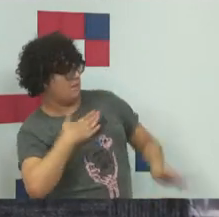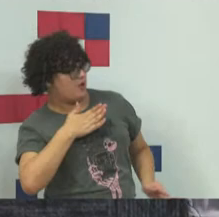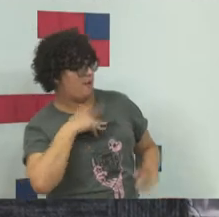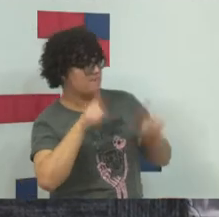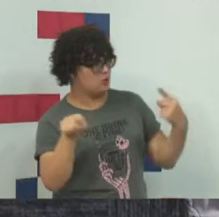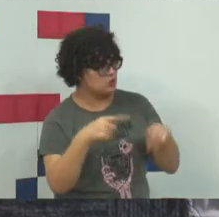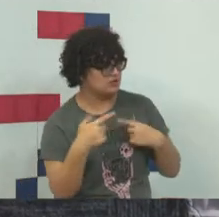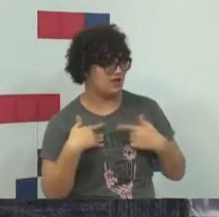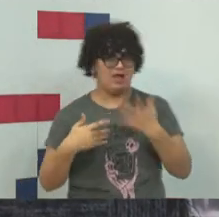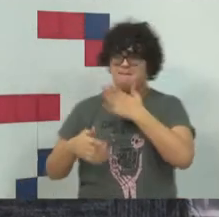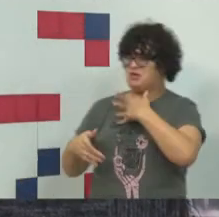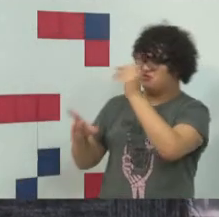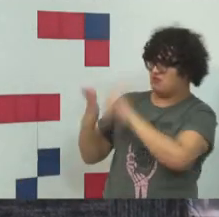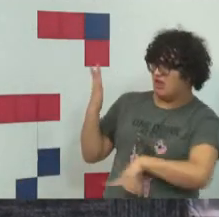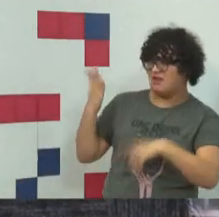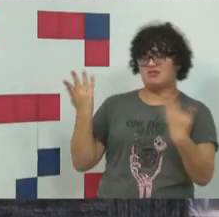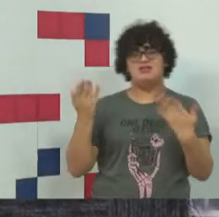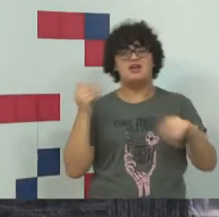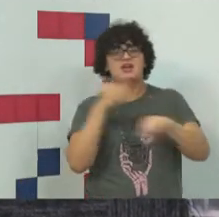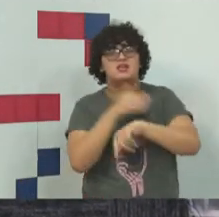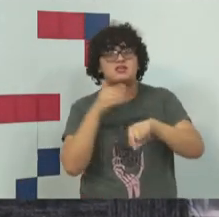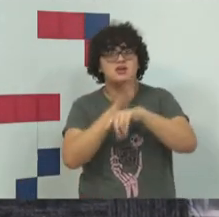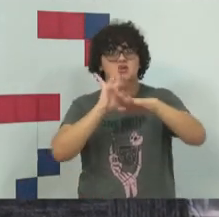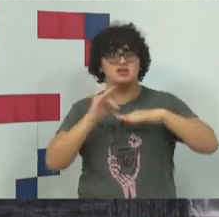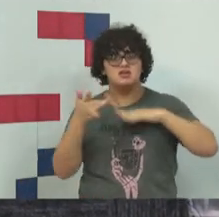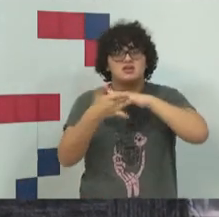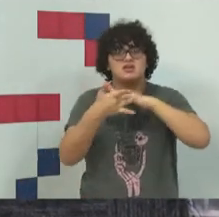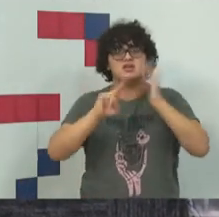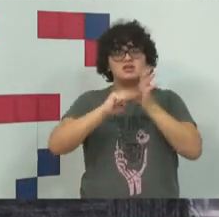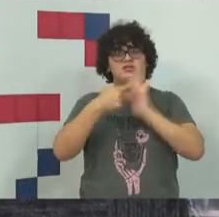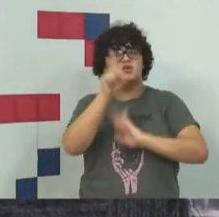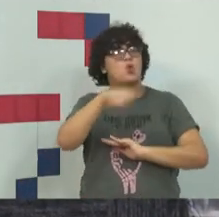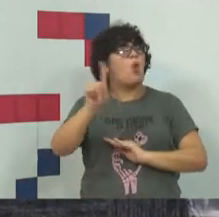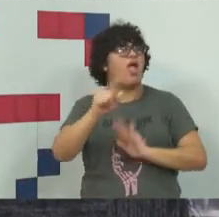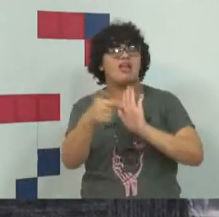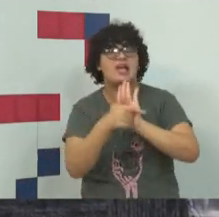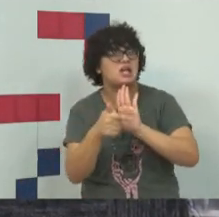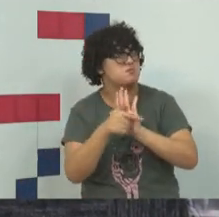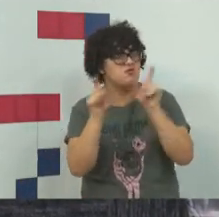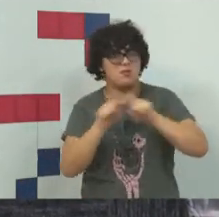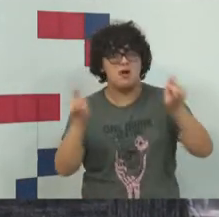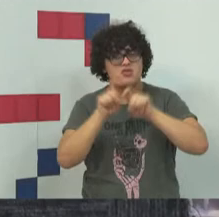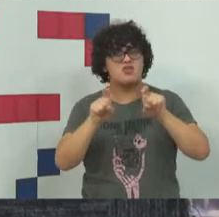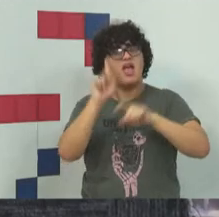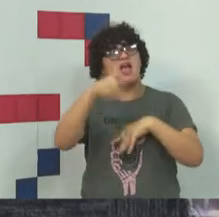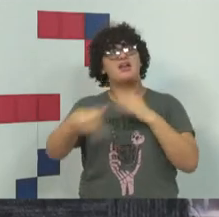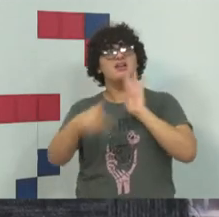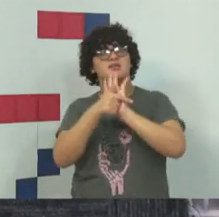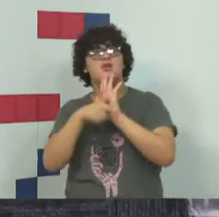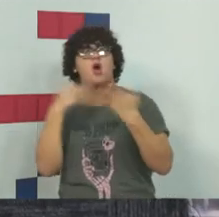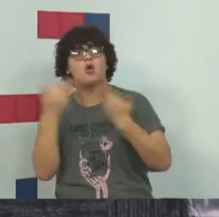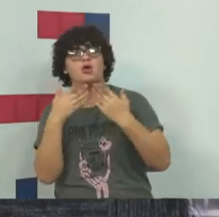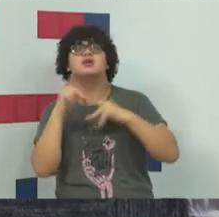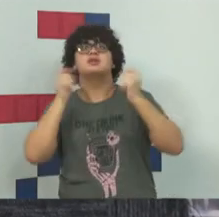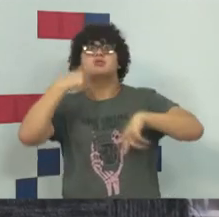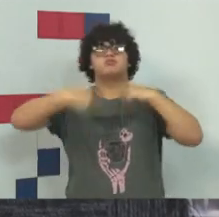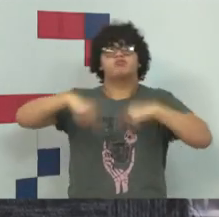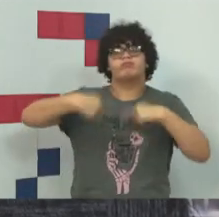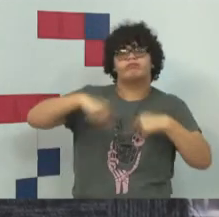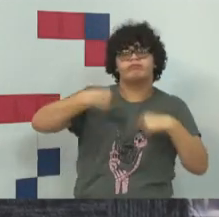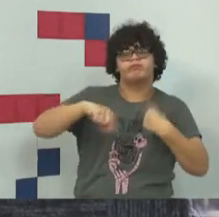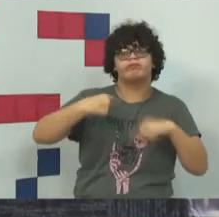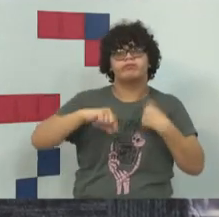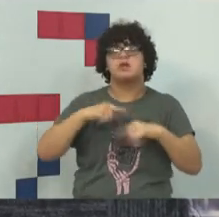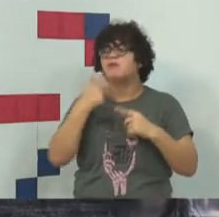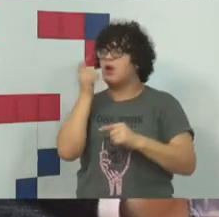autorais, isso foi para a rede, isso não é um crime informático próprio, é um crime informático impróprio, elas podiam ter discutido,